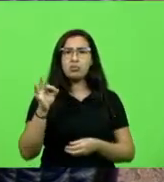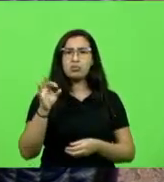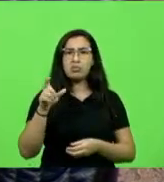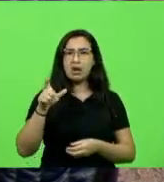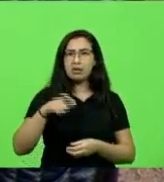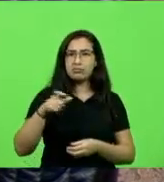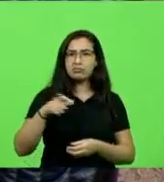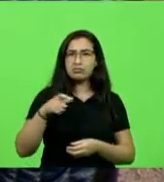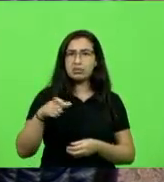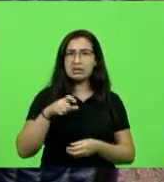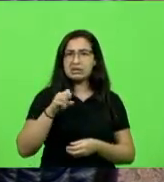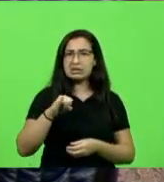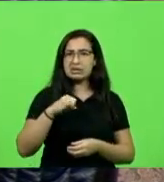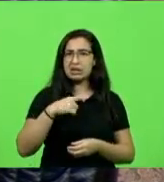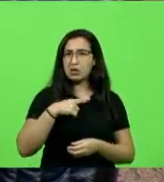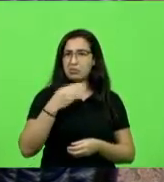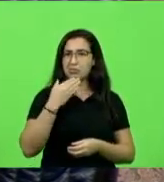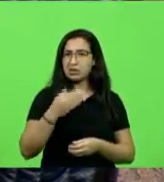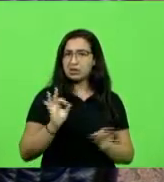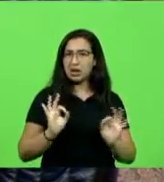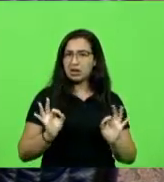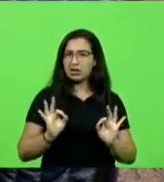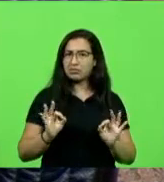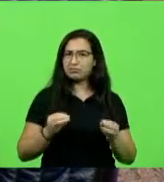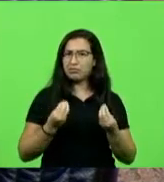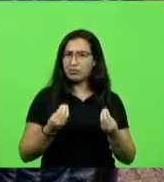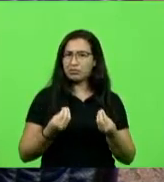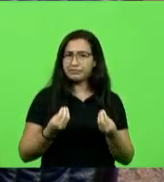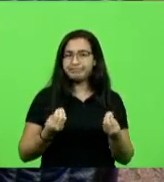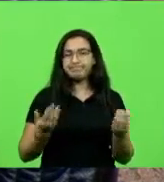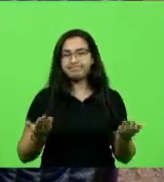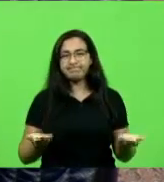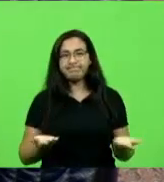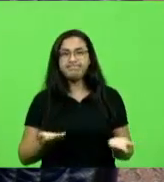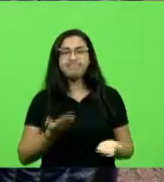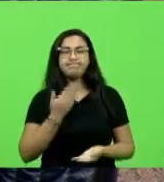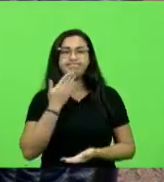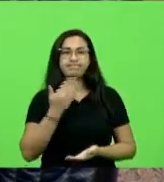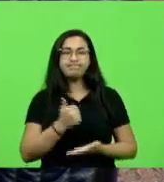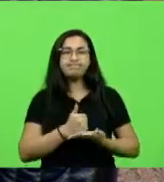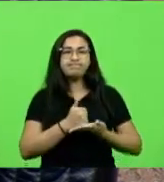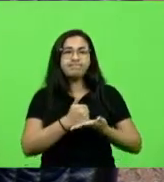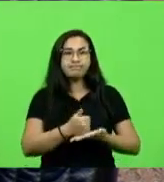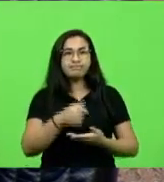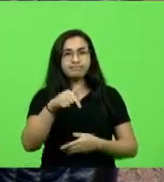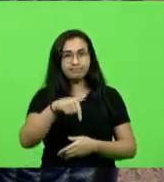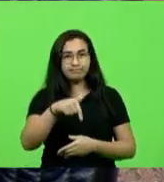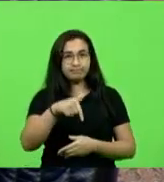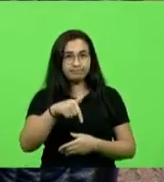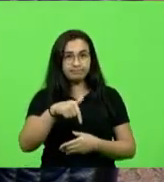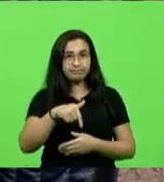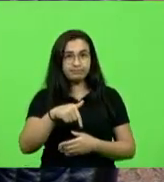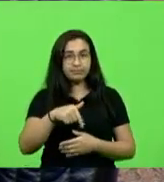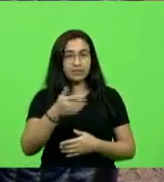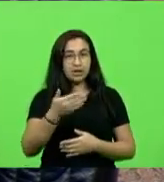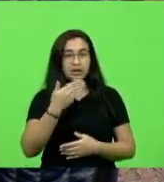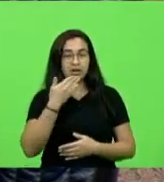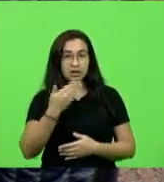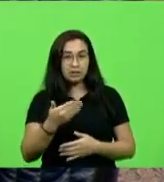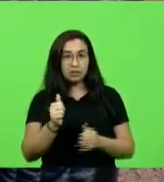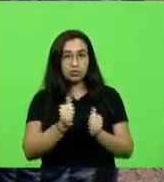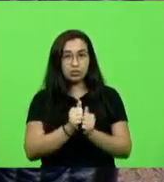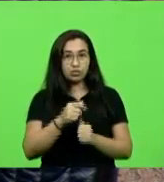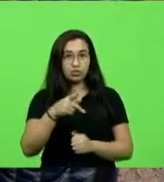não pedir, isso é um absurdo. Então, senhor presidente, peço apoio dessa casa, não só nesse requerimento ao PROCON,